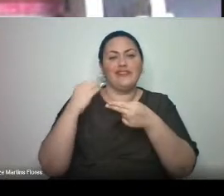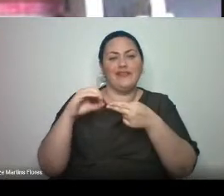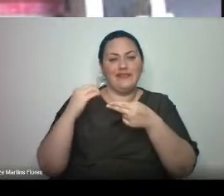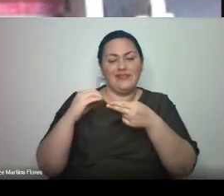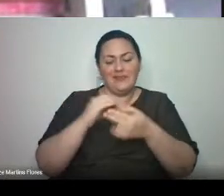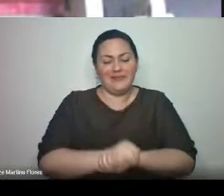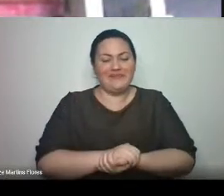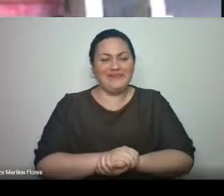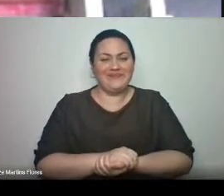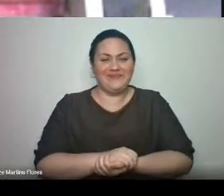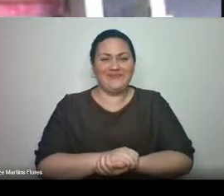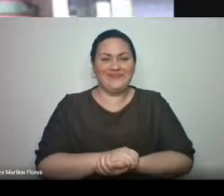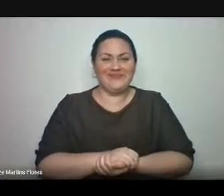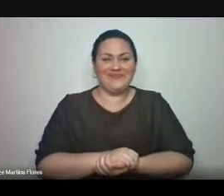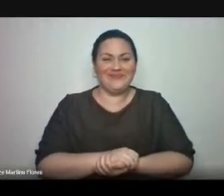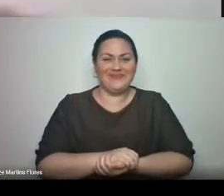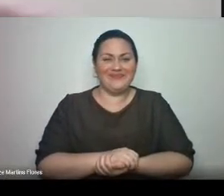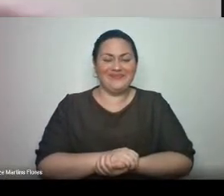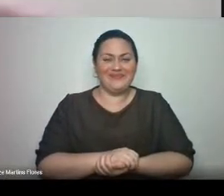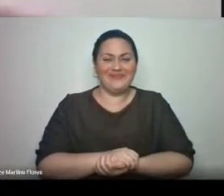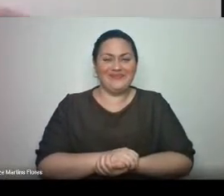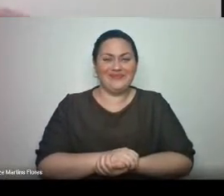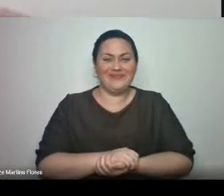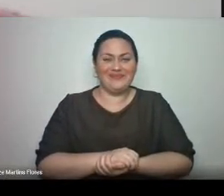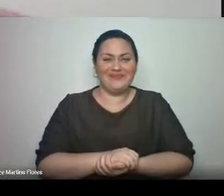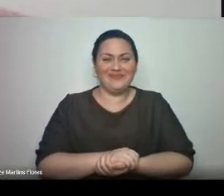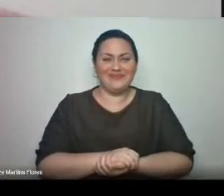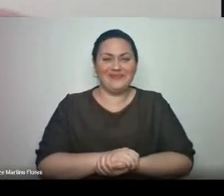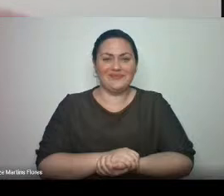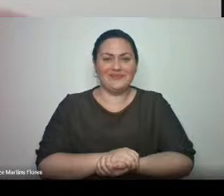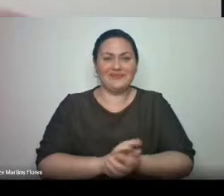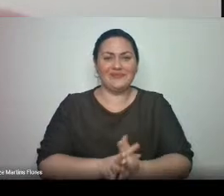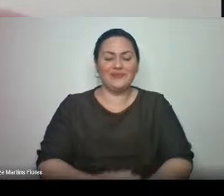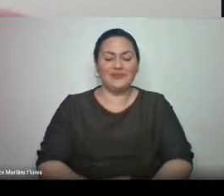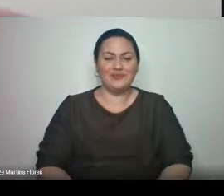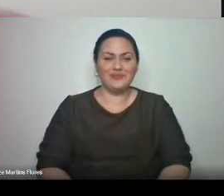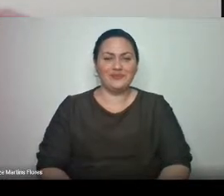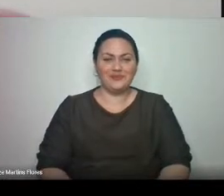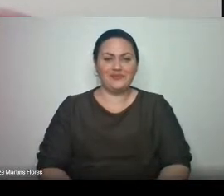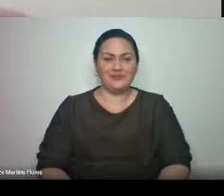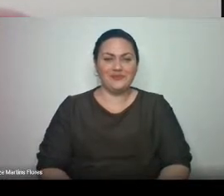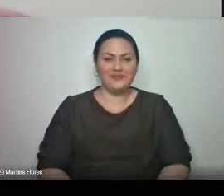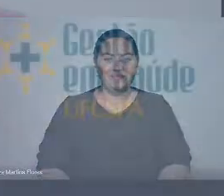Alegre. Alright. Join ... ...